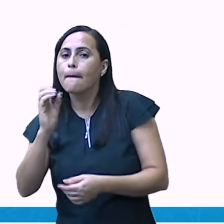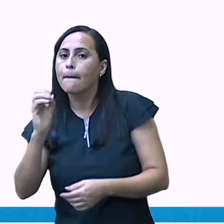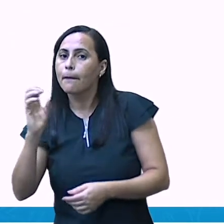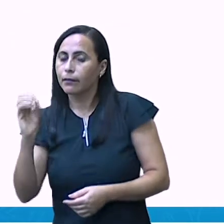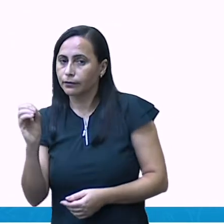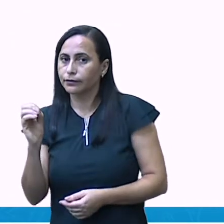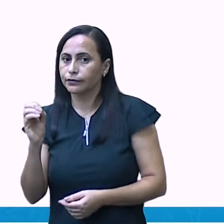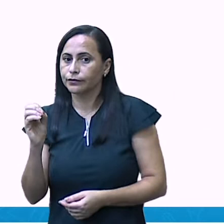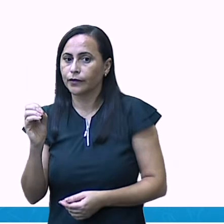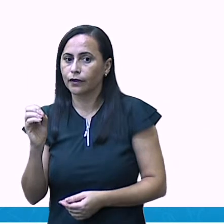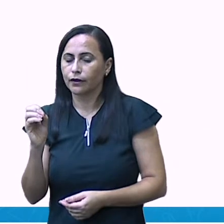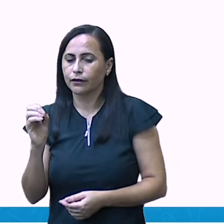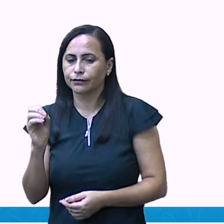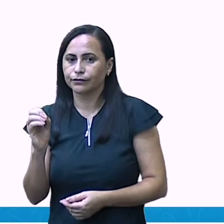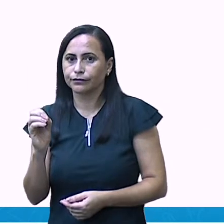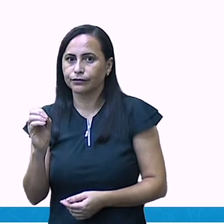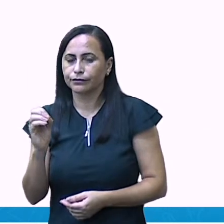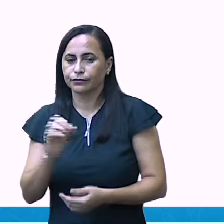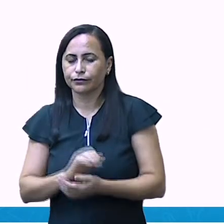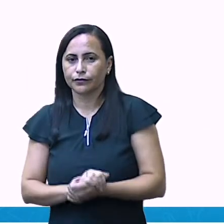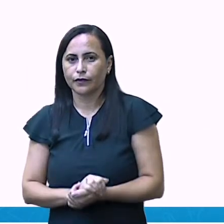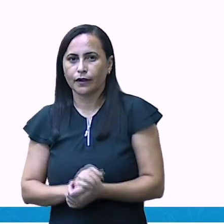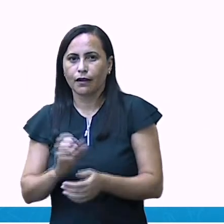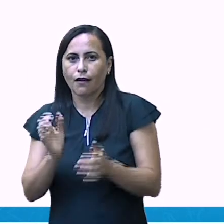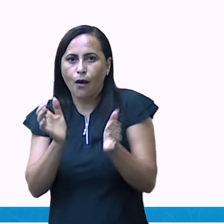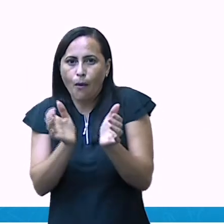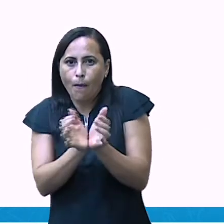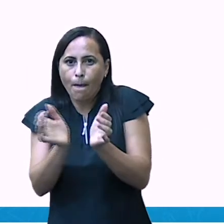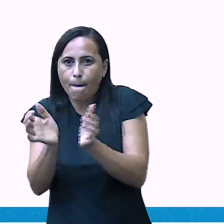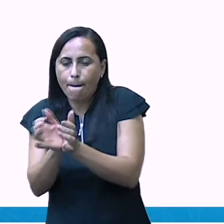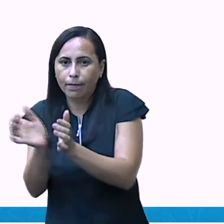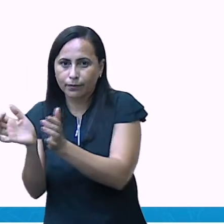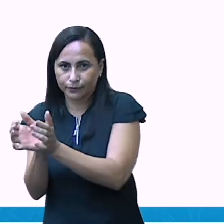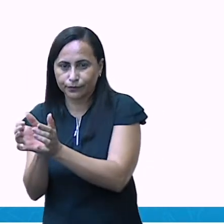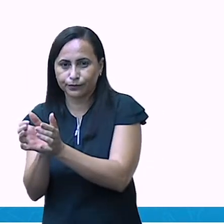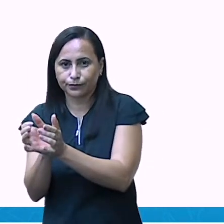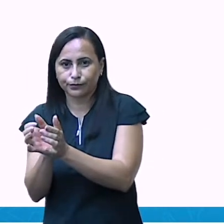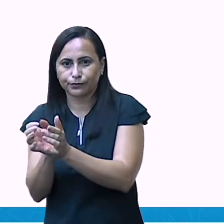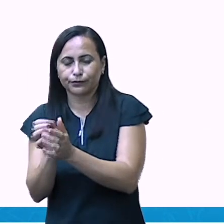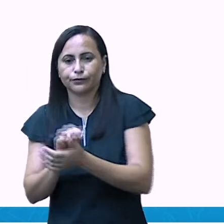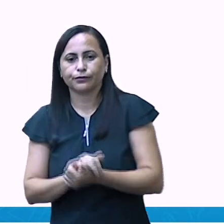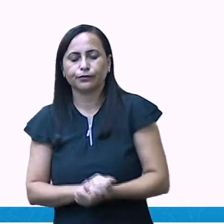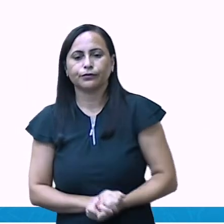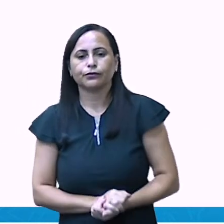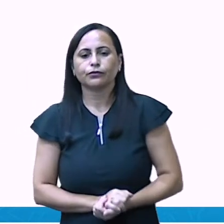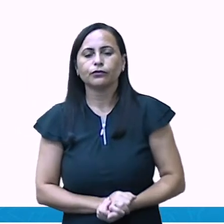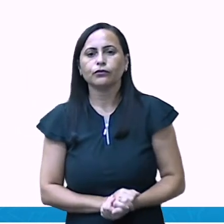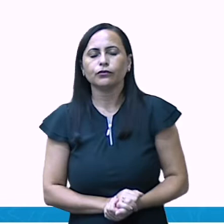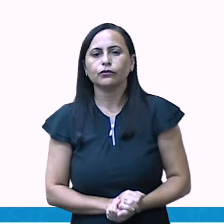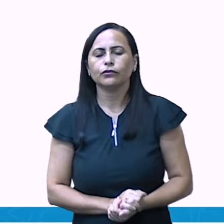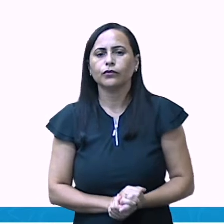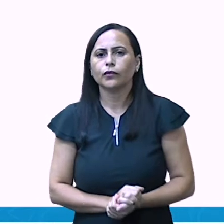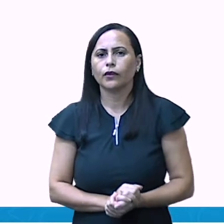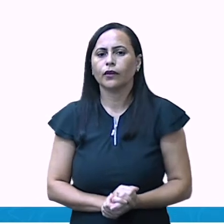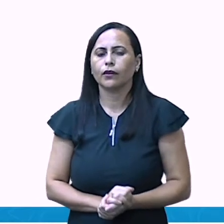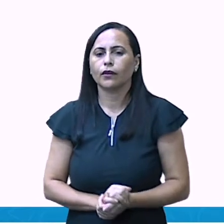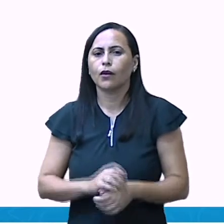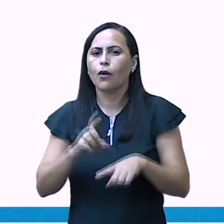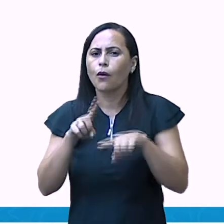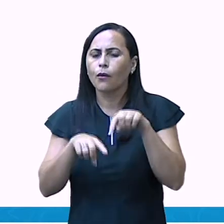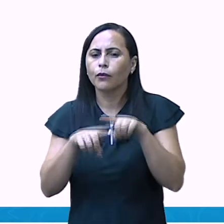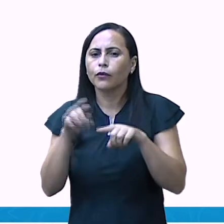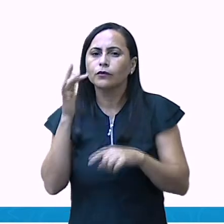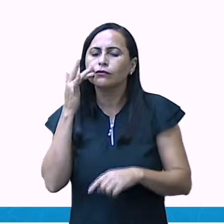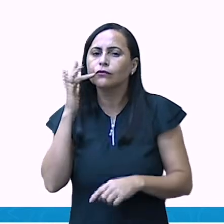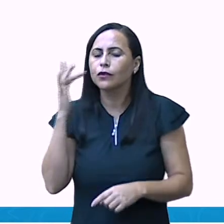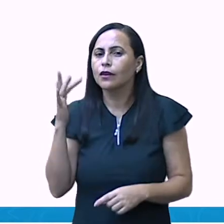Eu utilizei três algarismos. Agora são três ordens. Então, o material dourado